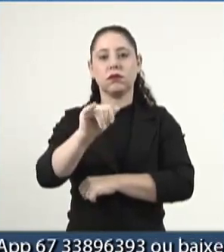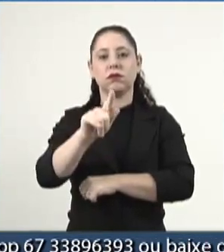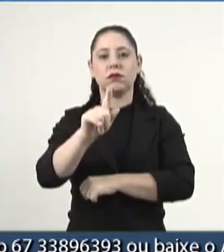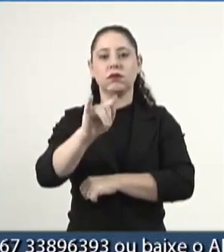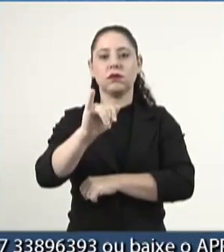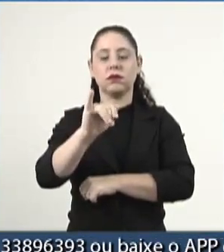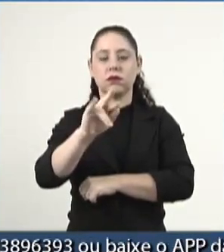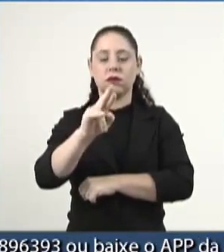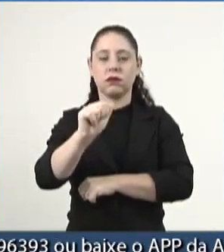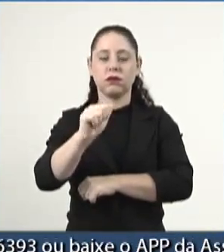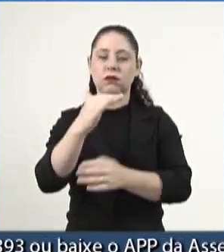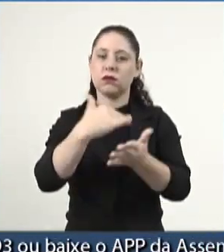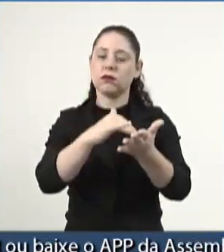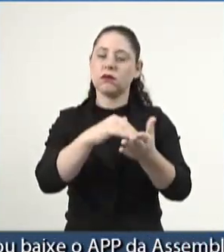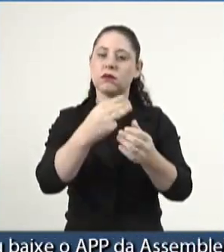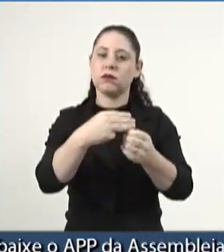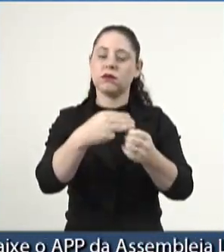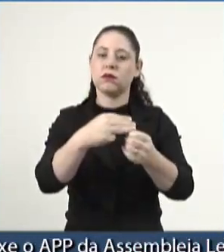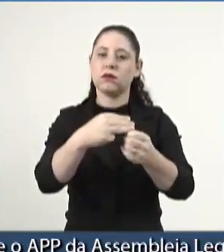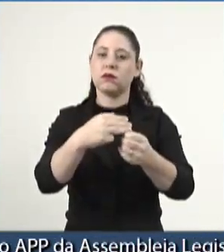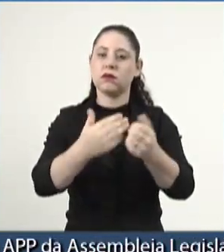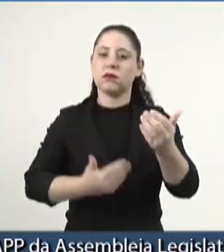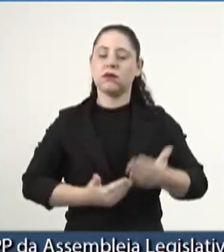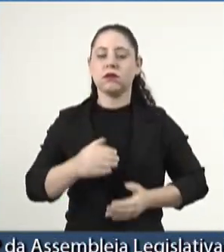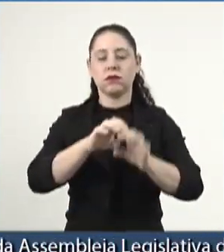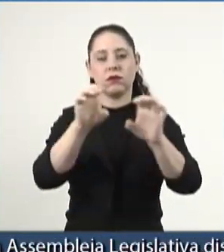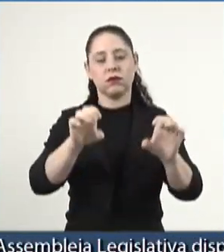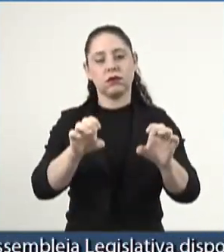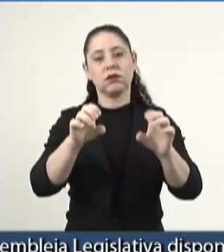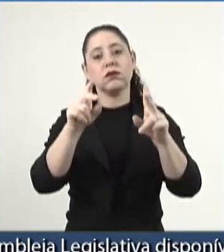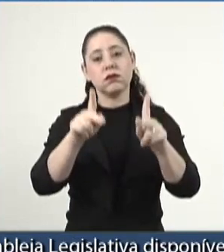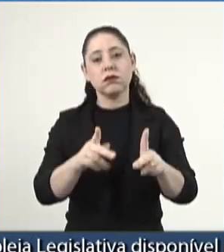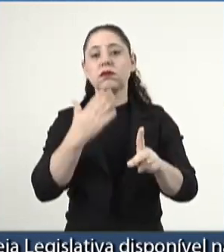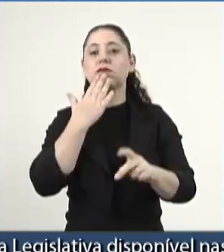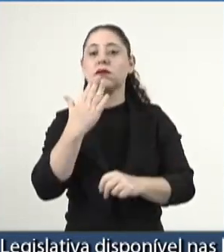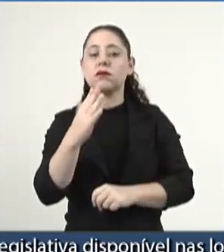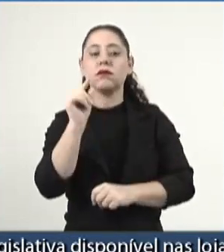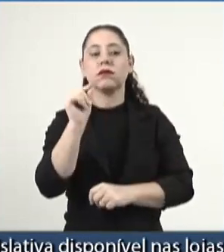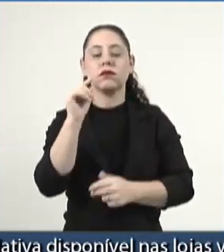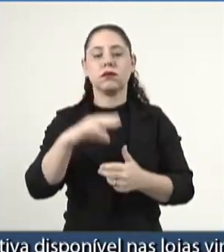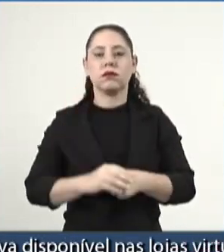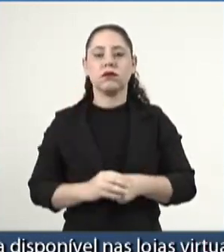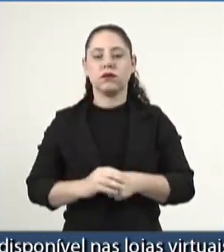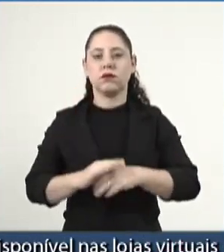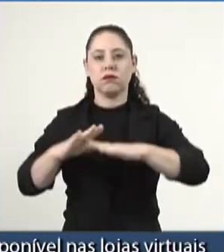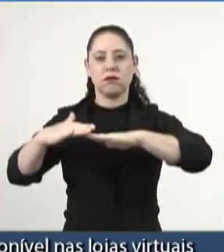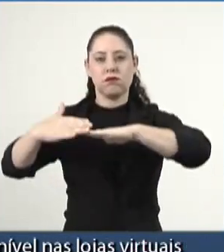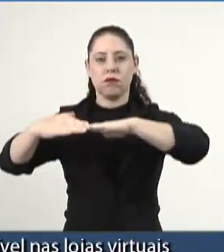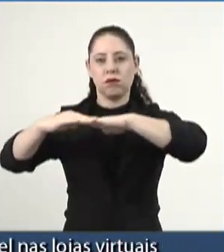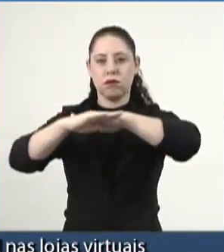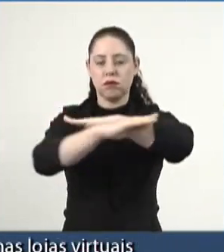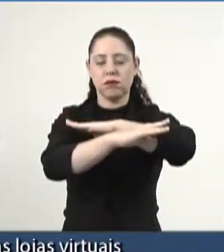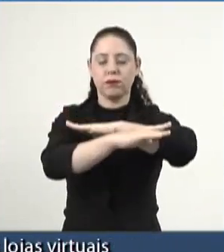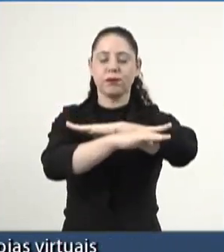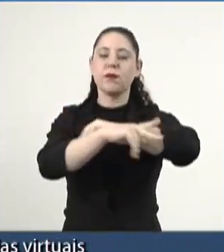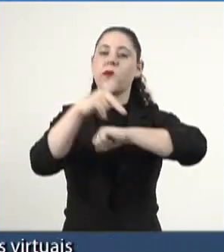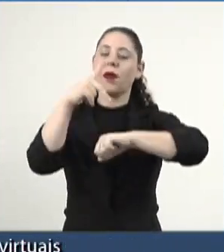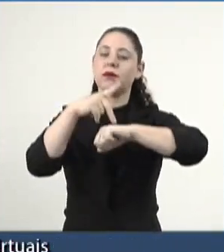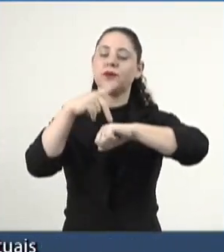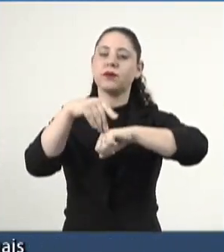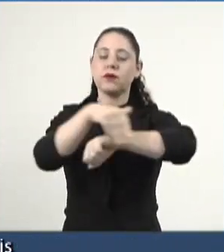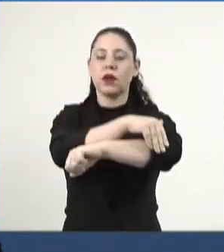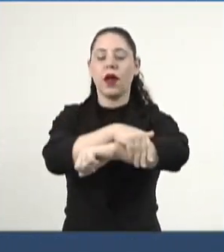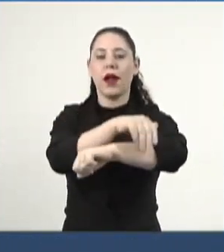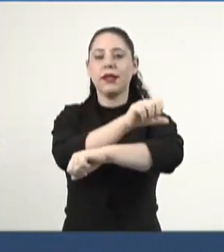secretário municipal de Infraestrutura e Serviços Públicos, solicitando o patrulhamento e cascalhamento das ruas